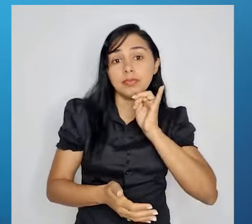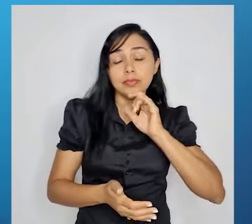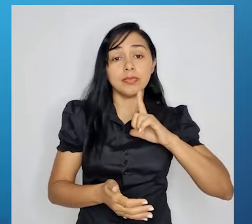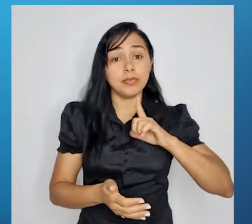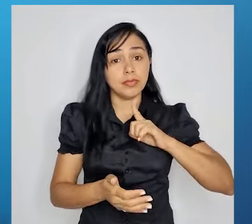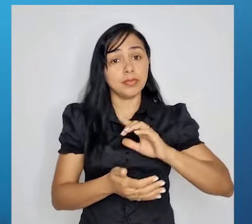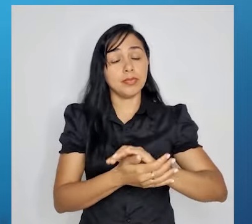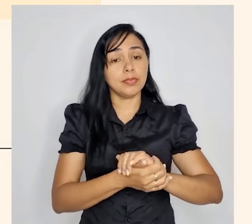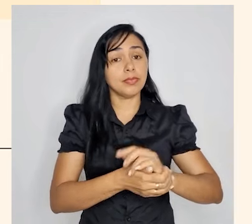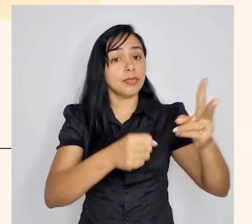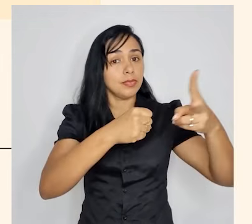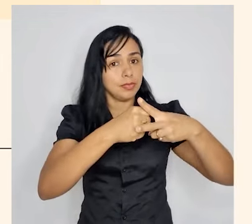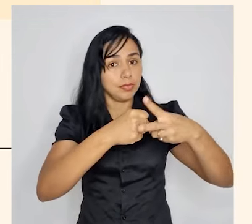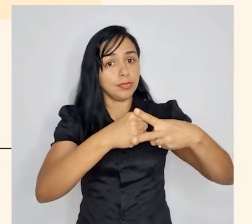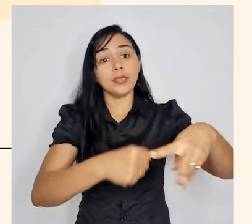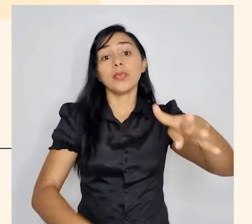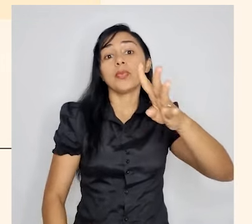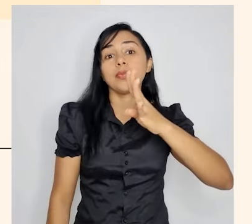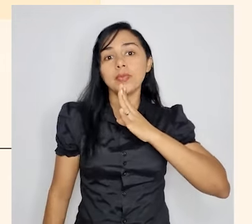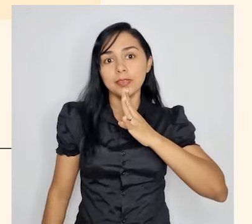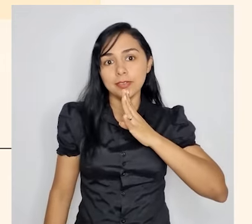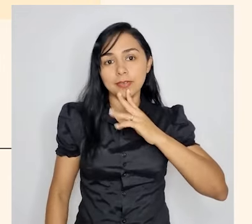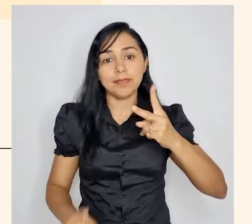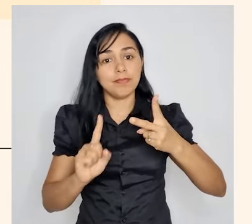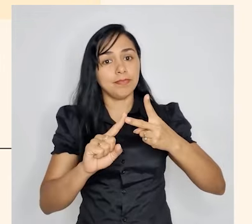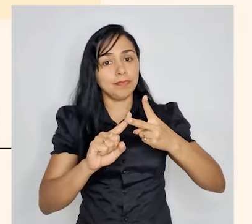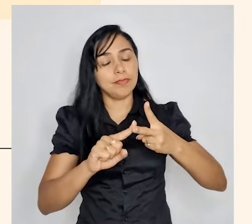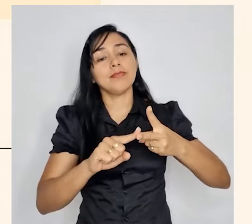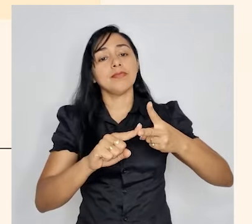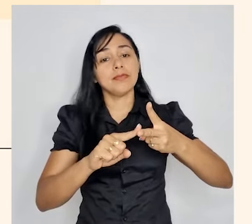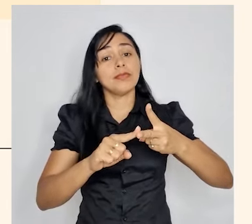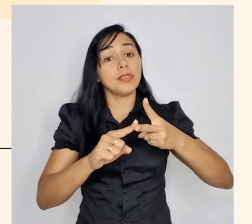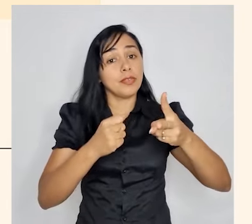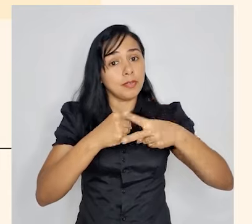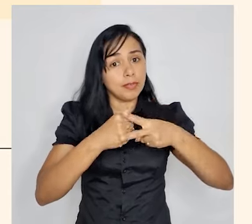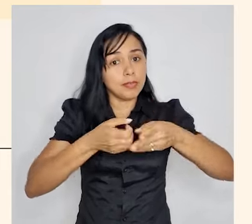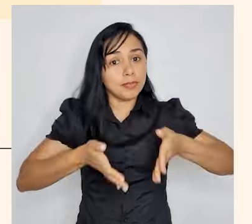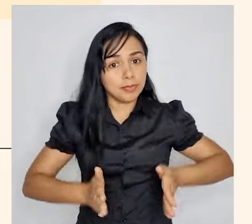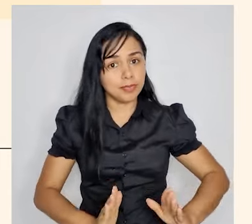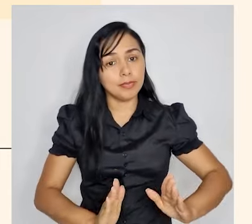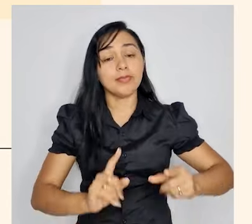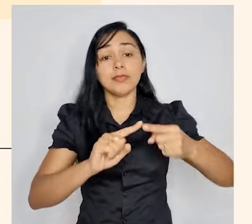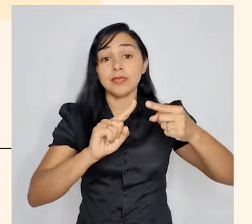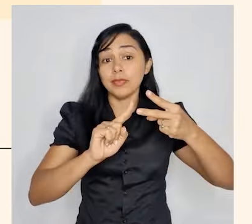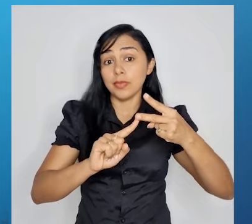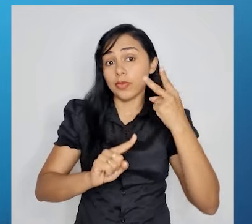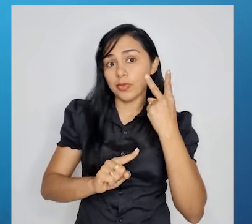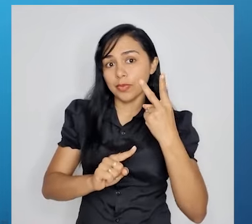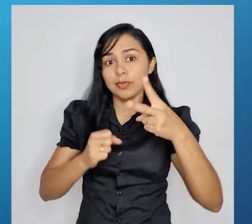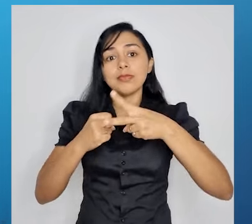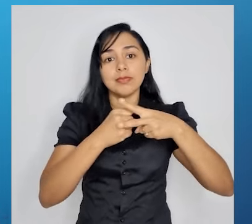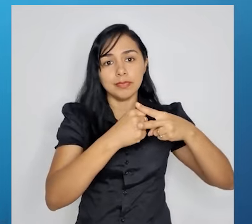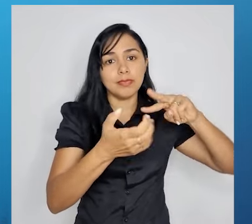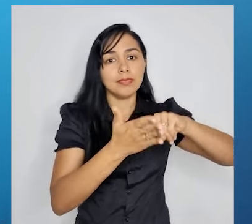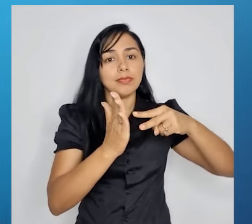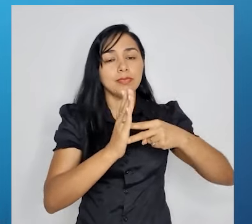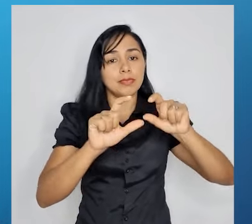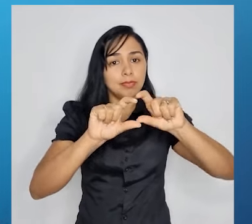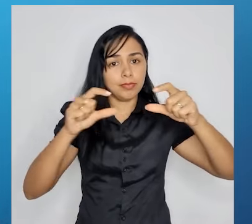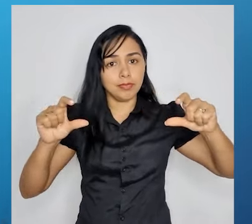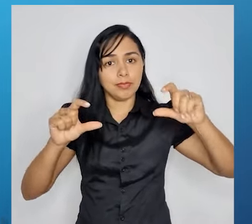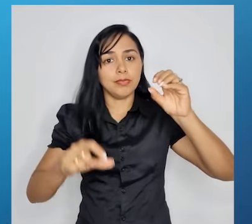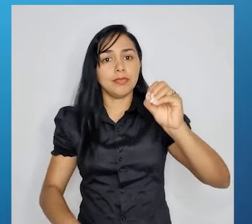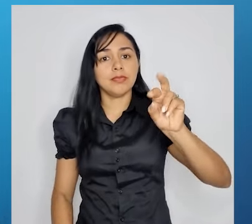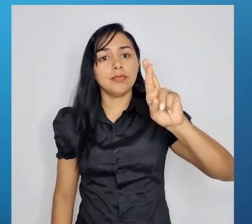o verbo conheceu e nasceu. Então, temos uma oração. Olha só. Então,